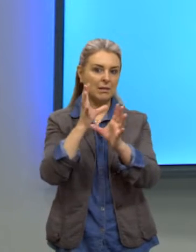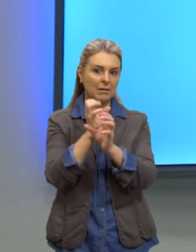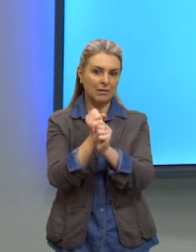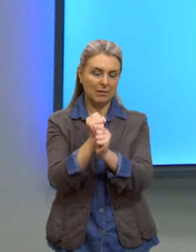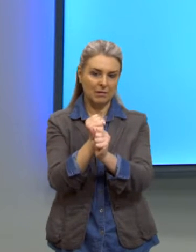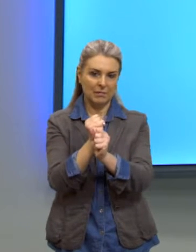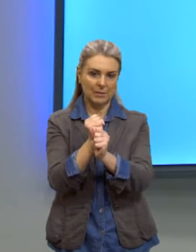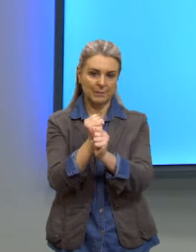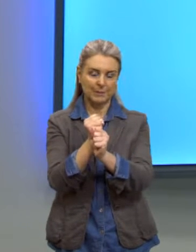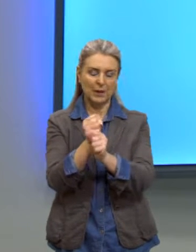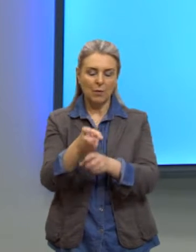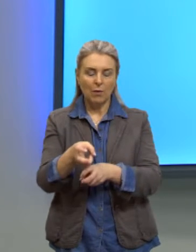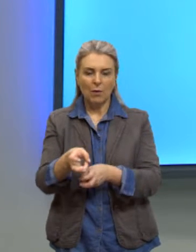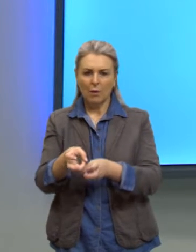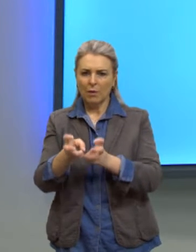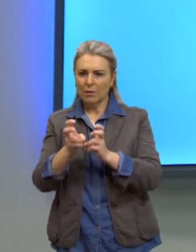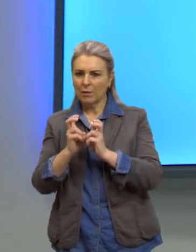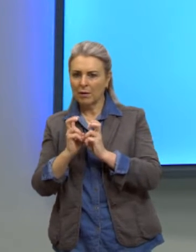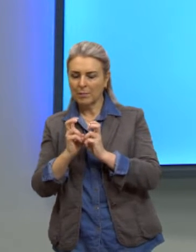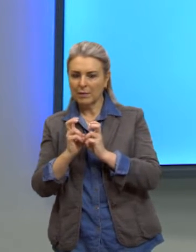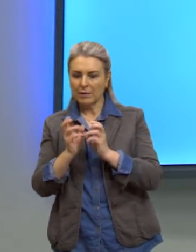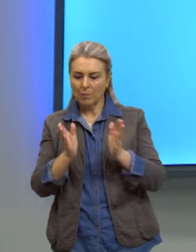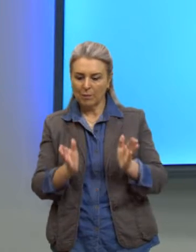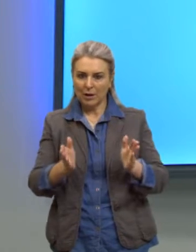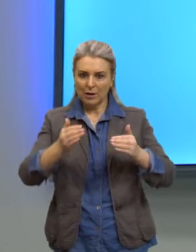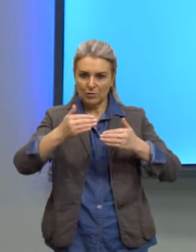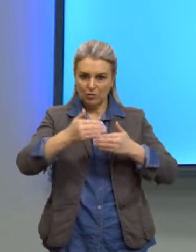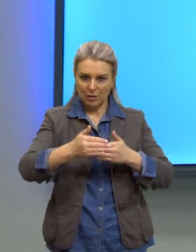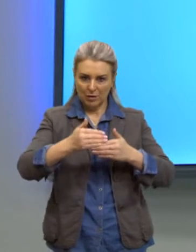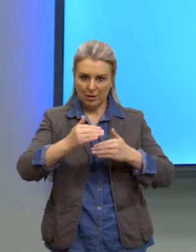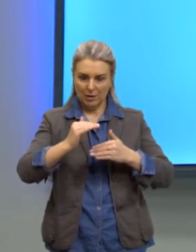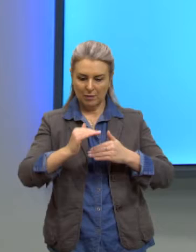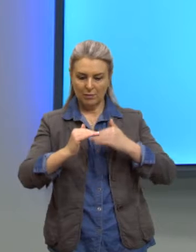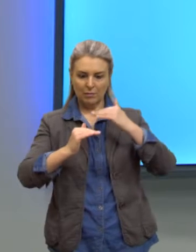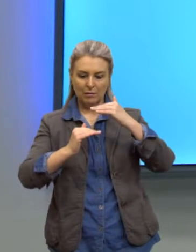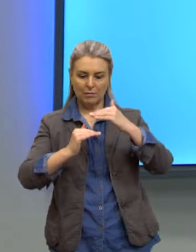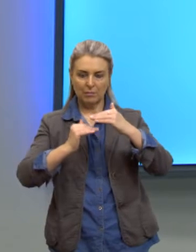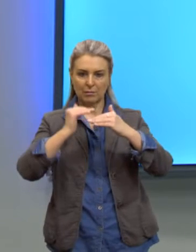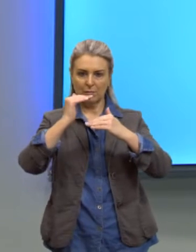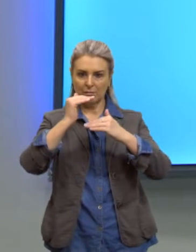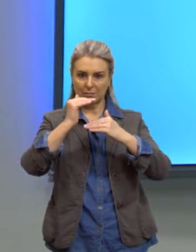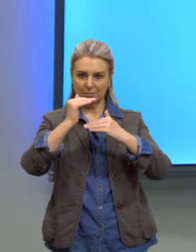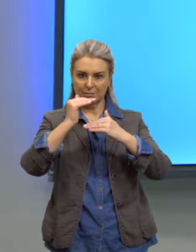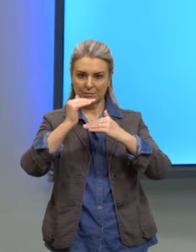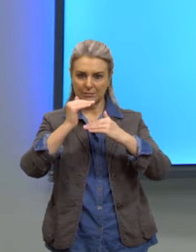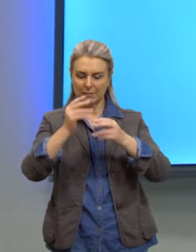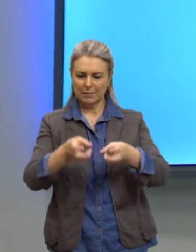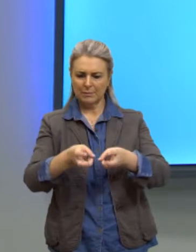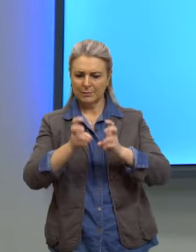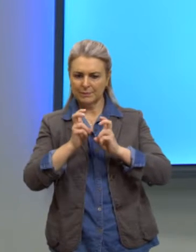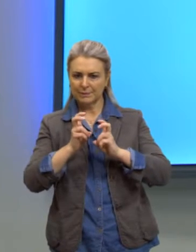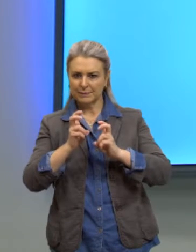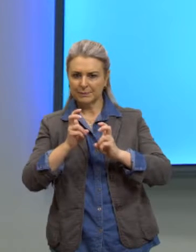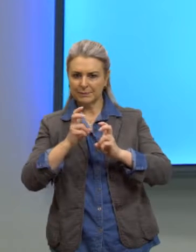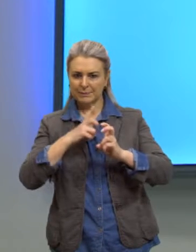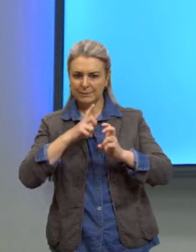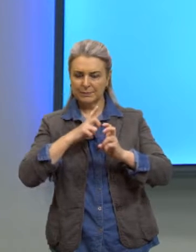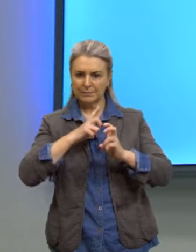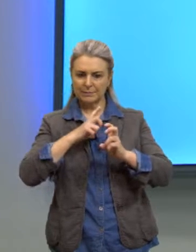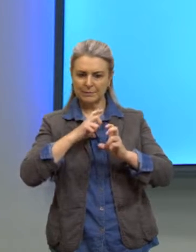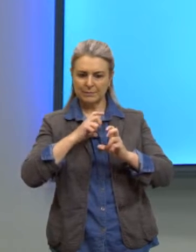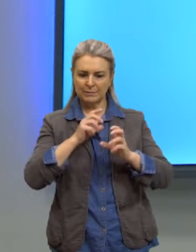caixinhas que estão empilhadas, para nós observarmos se houve ou não, nesta sucessão de